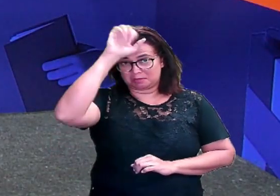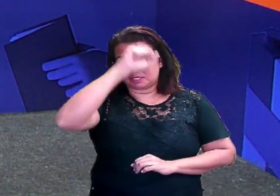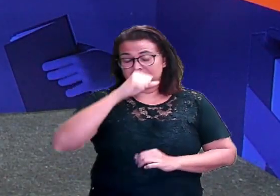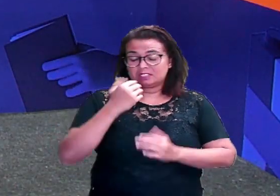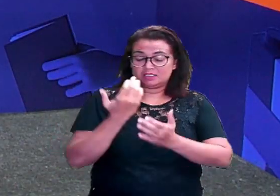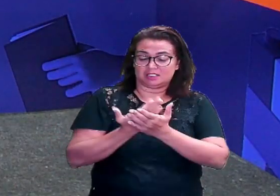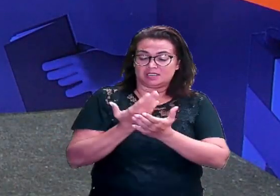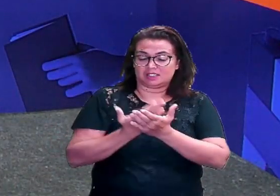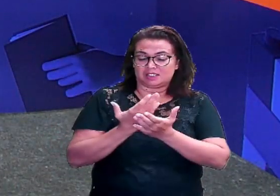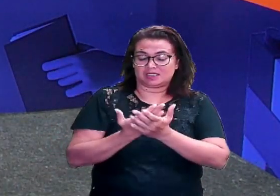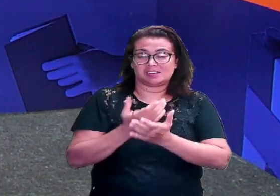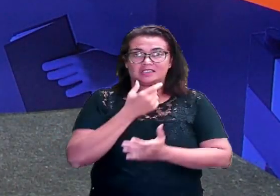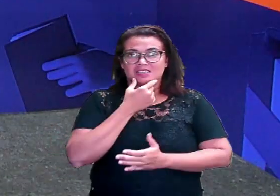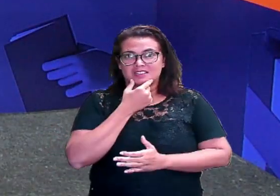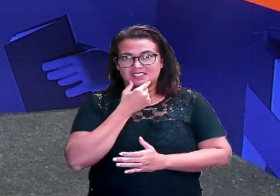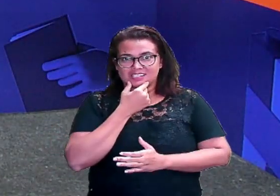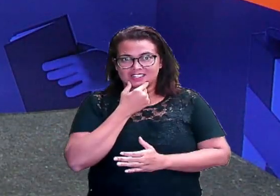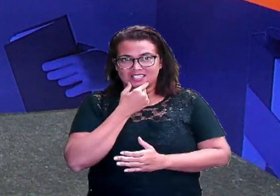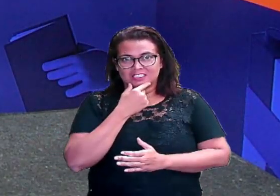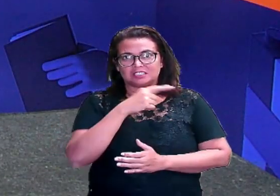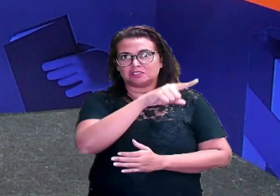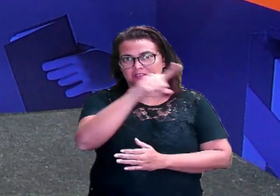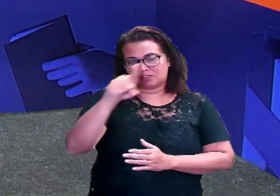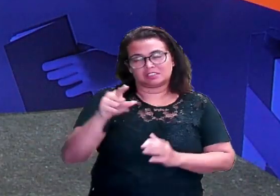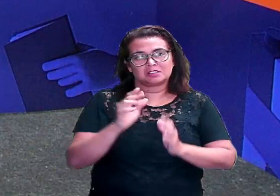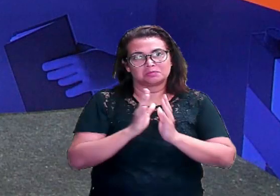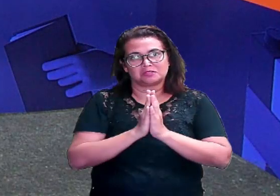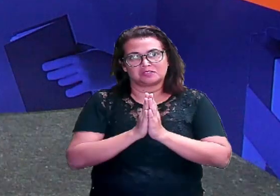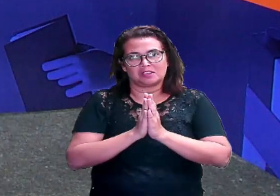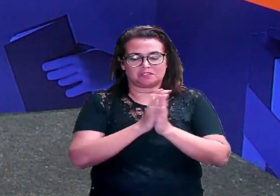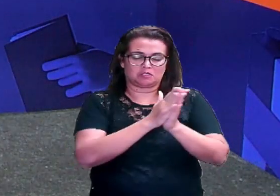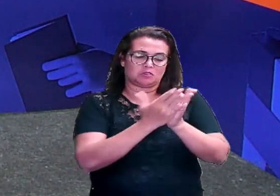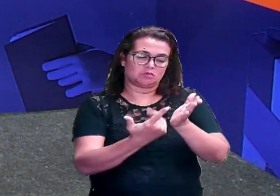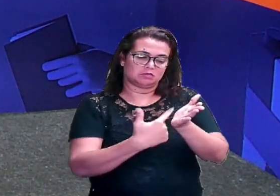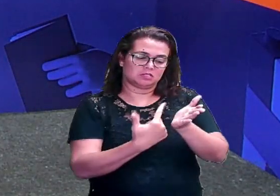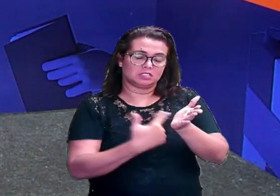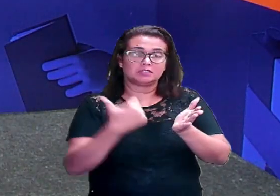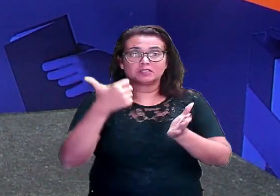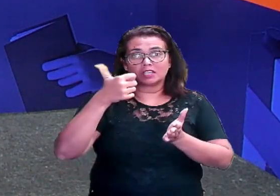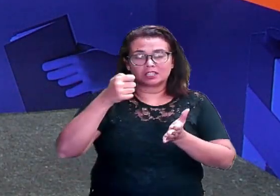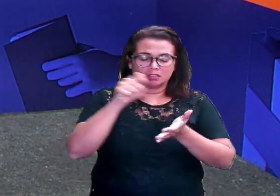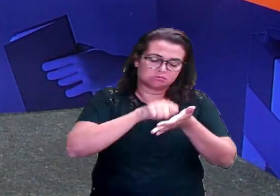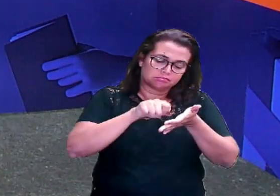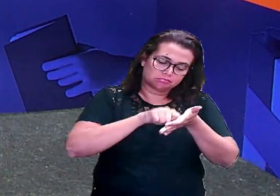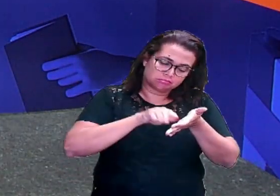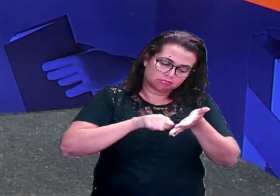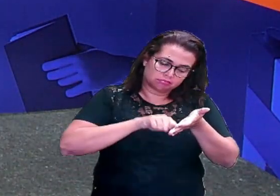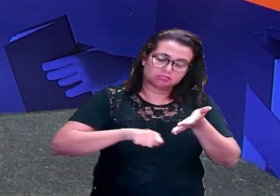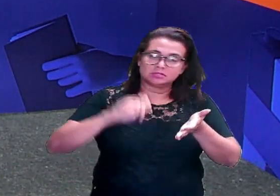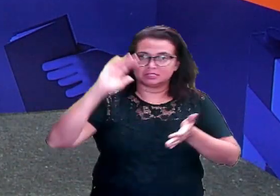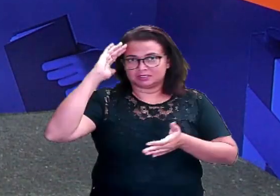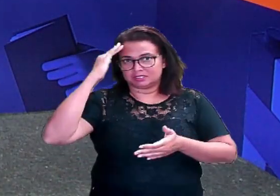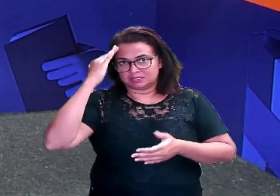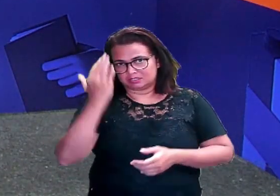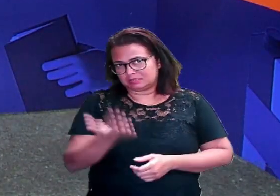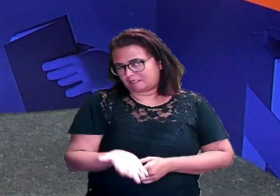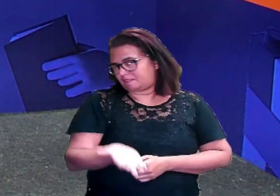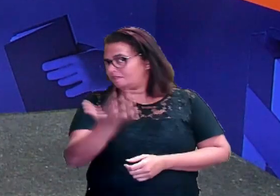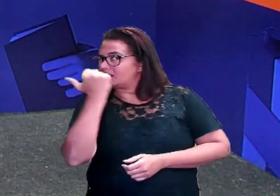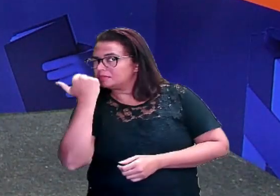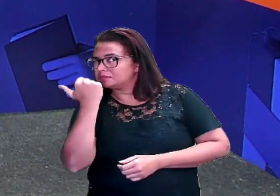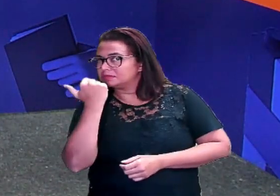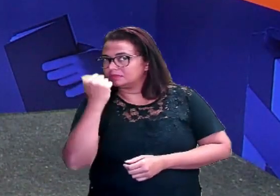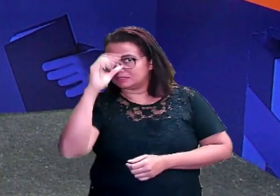canetas e papel para fazer aquelas anotações e aí ó, vamos embora começar. Como diz inglês, let's go!